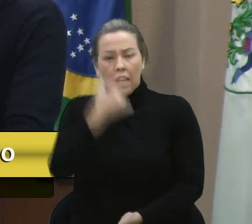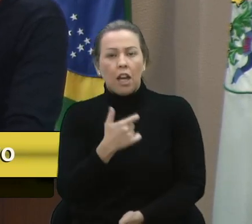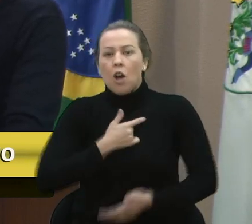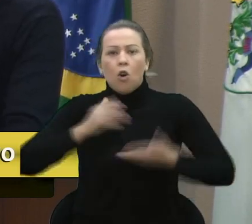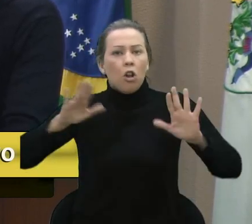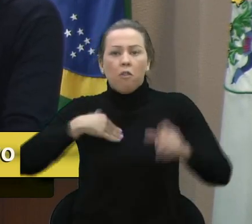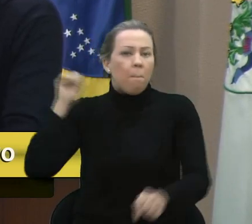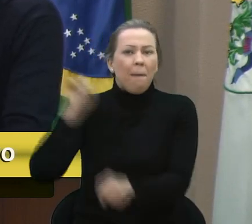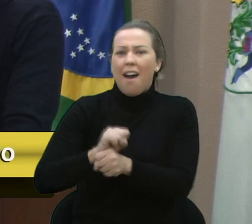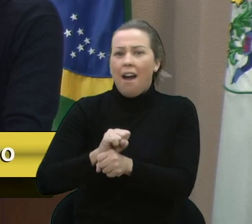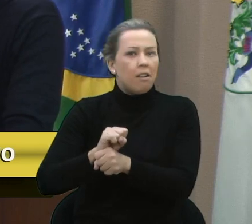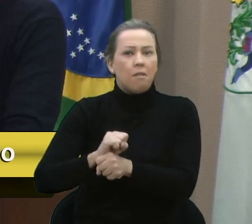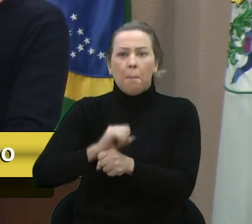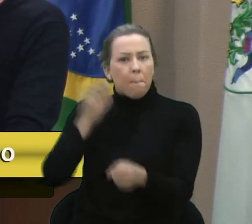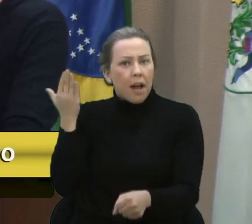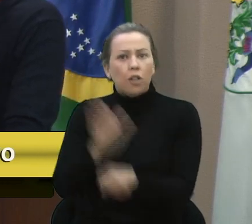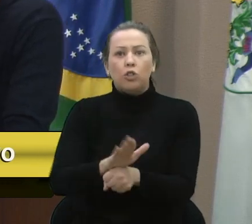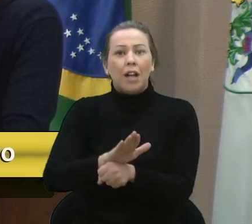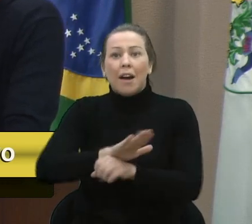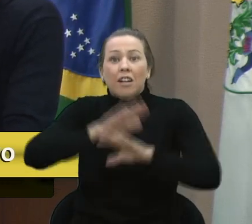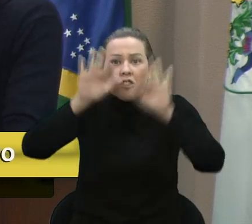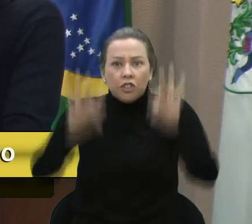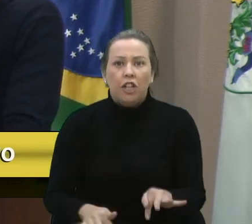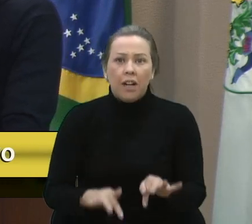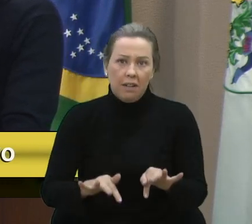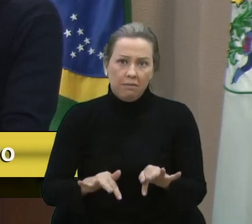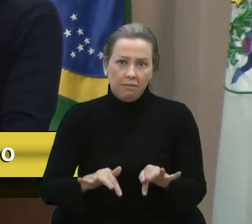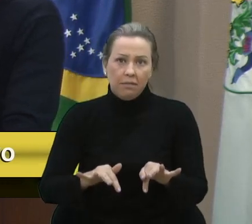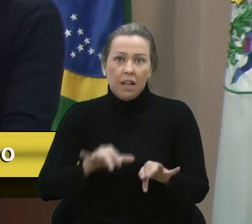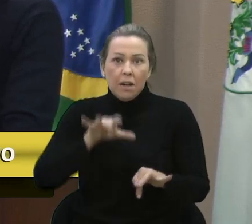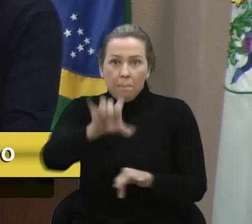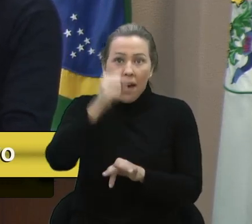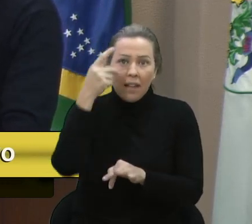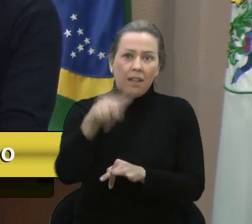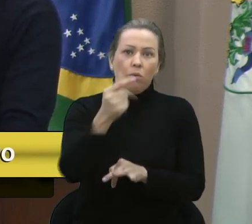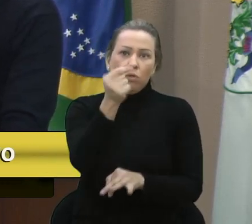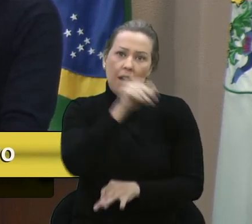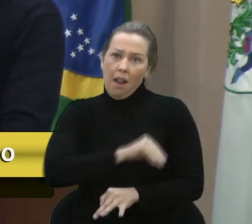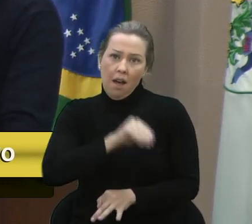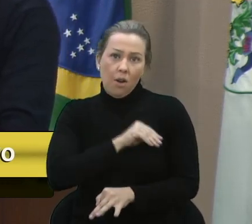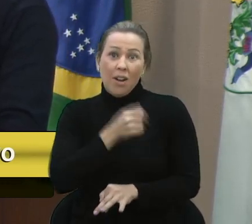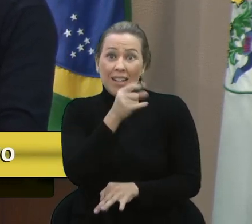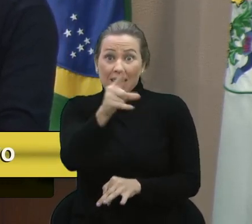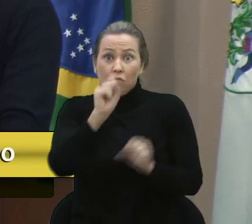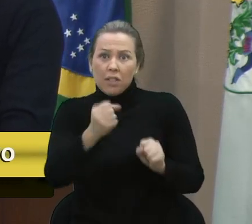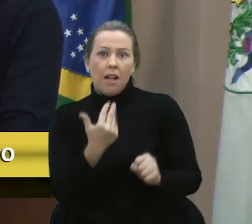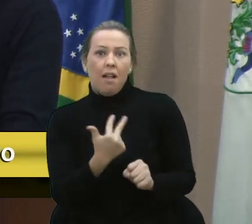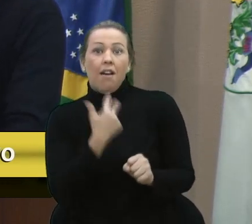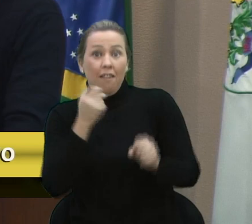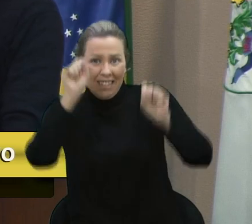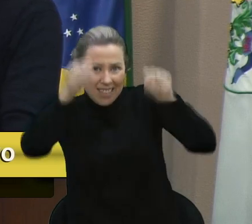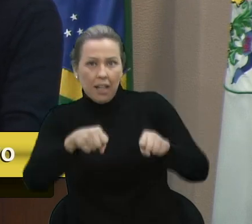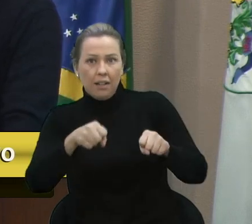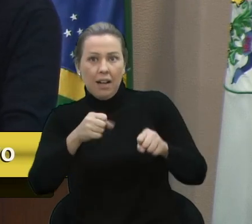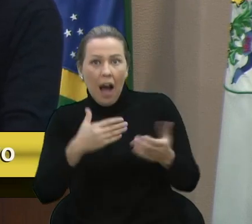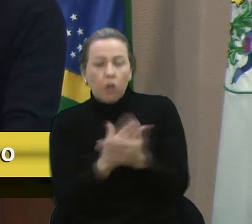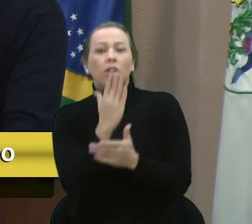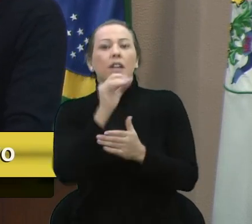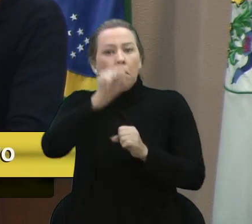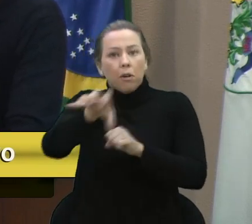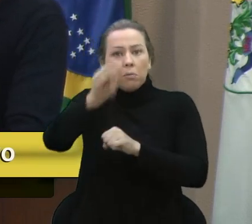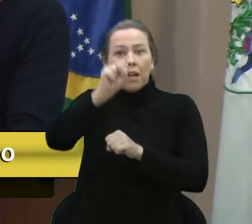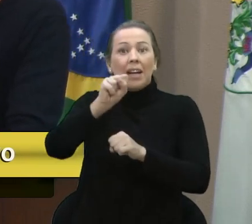medirei esforços para que mais ninguém bote a mão no seu salário sem você autorizar. Essa palhaçada